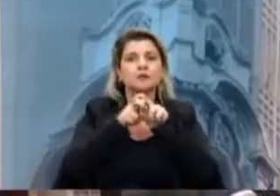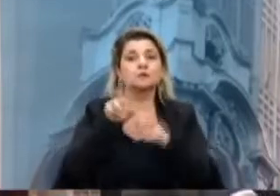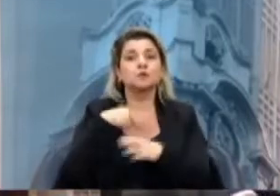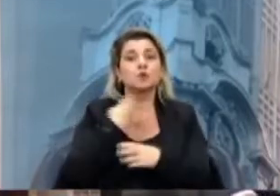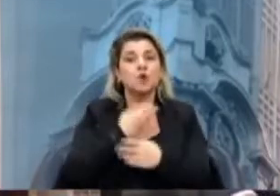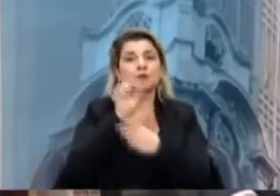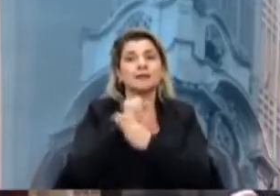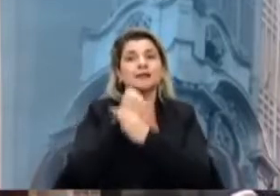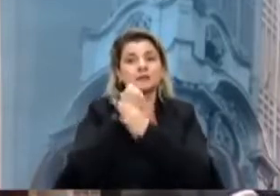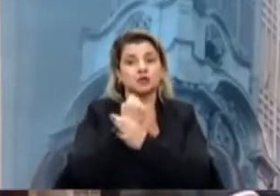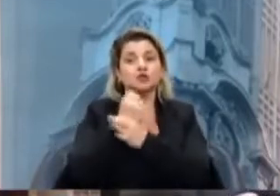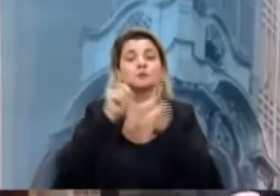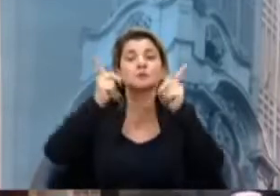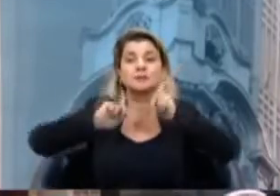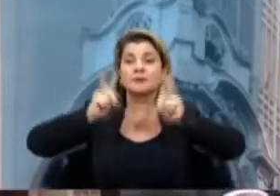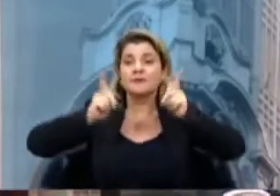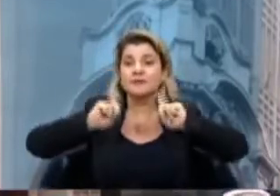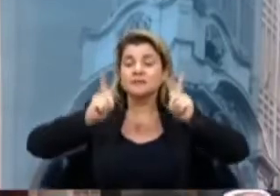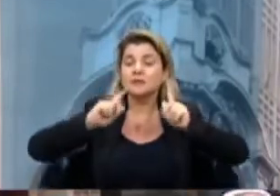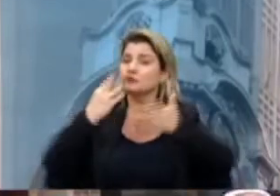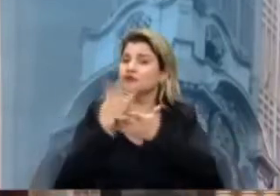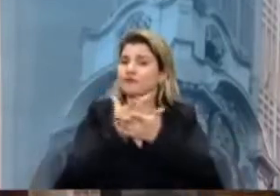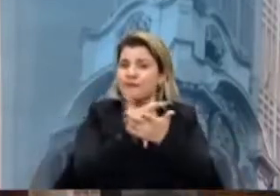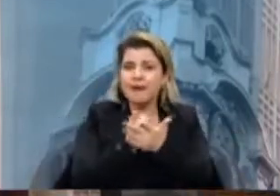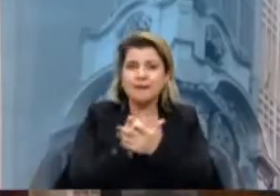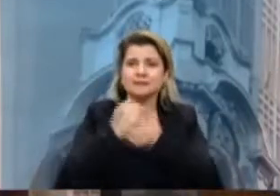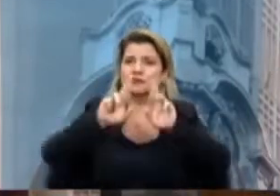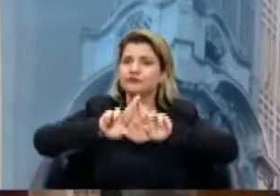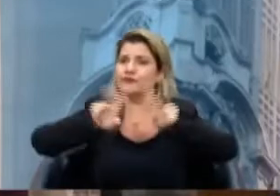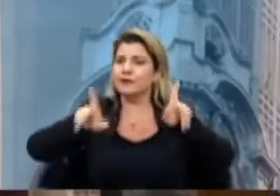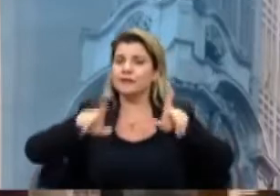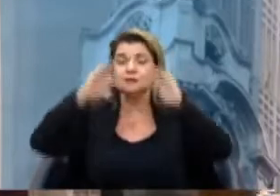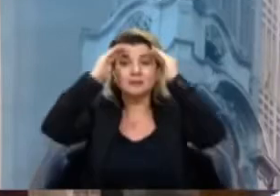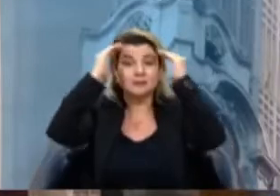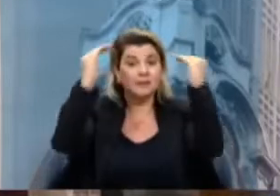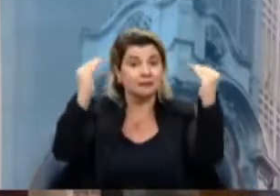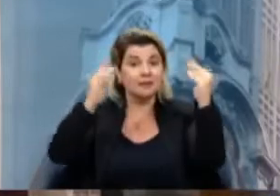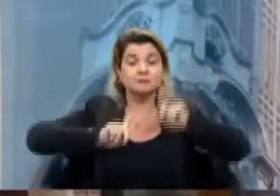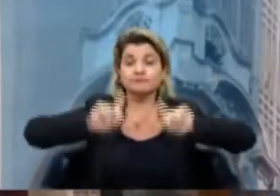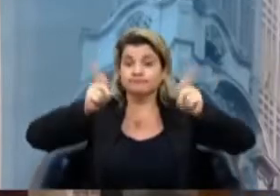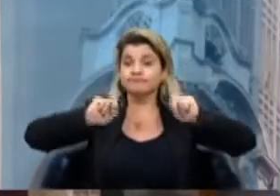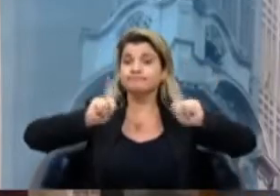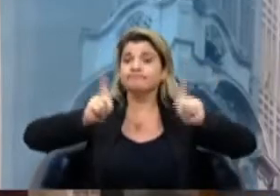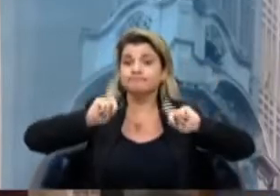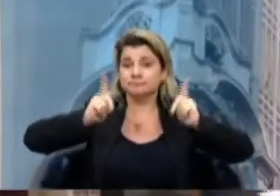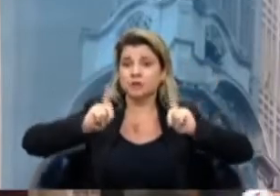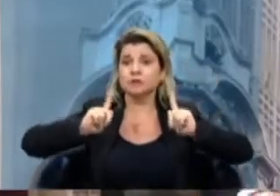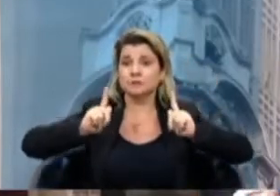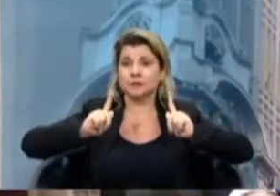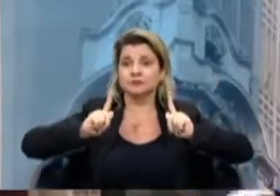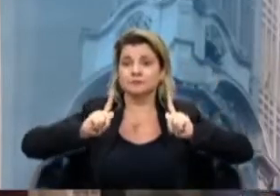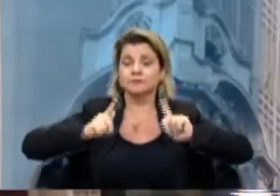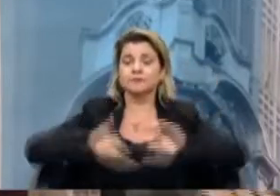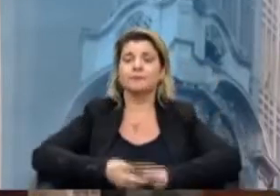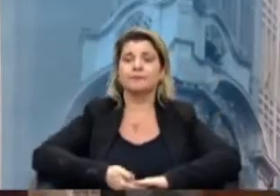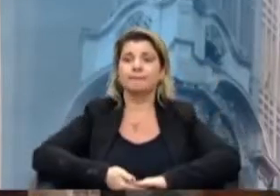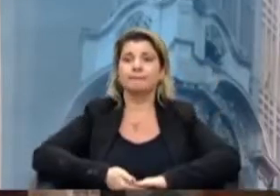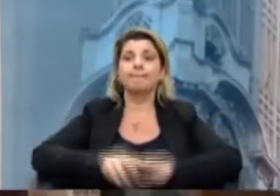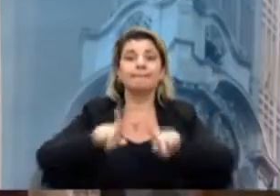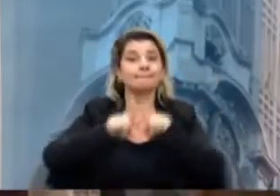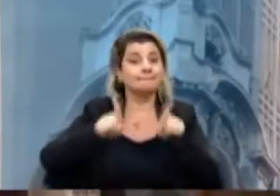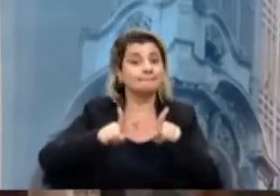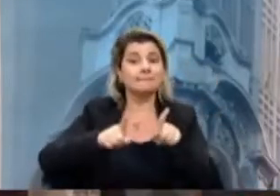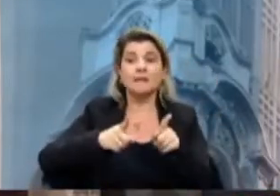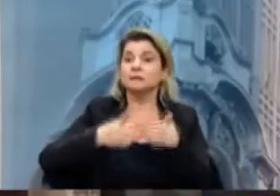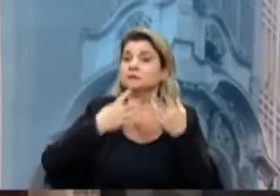garantimos as manifestações as mais diversas. Nós respeitamos as manifestações as mais diversas, mas